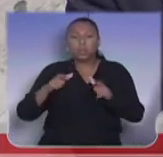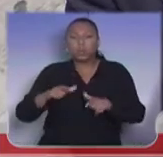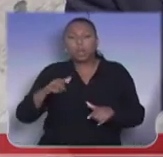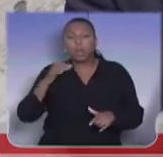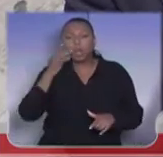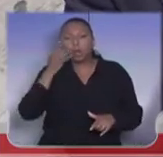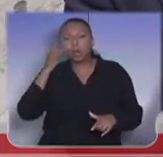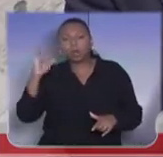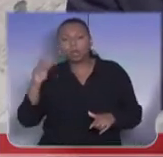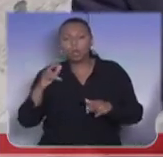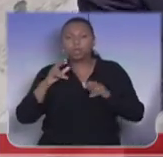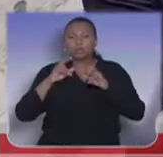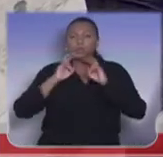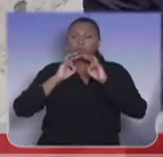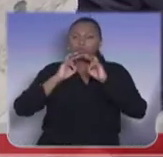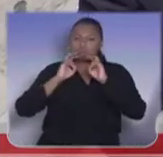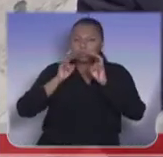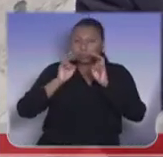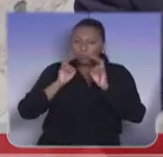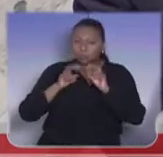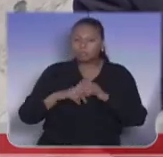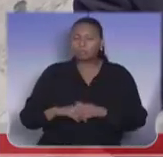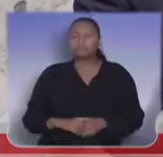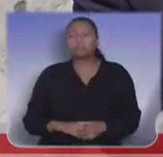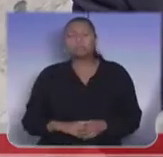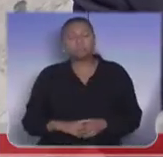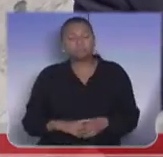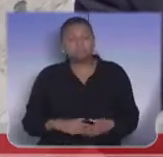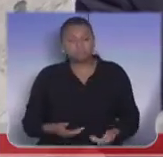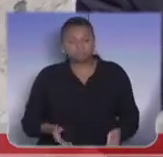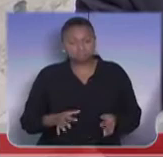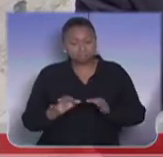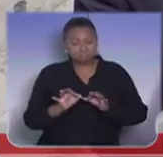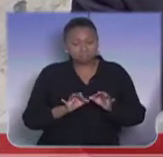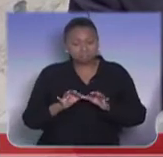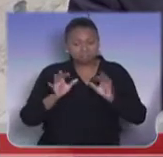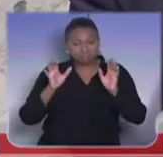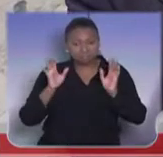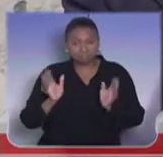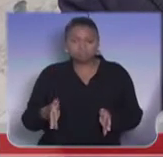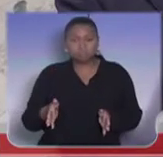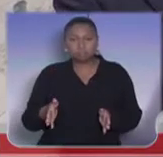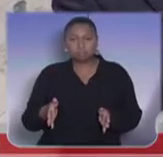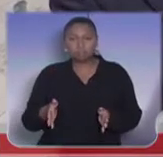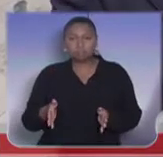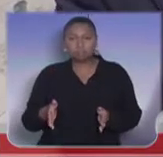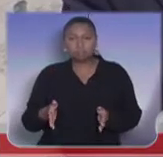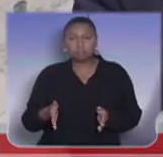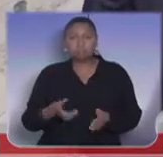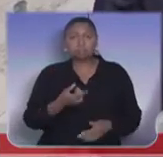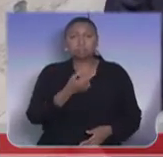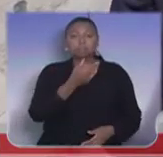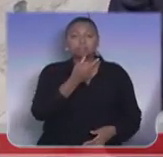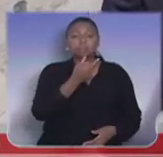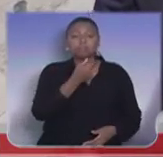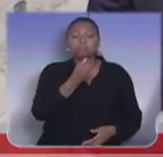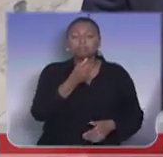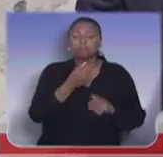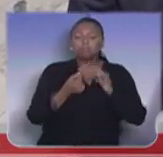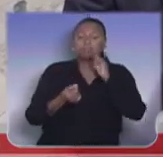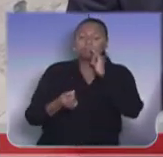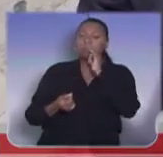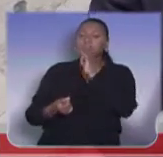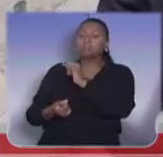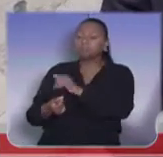Sorocaba. Feito isso e isso posto, foi passado os preços para o